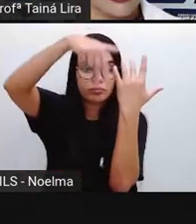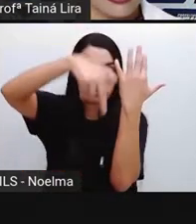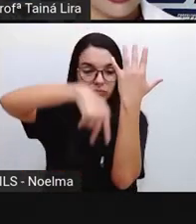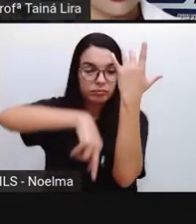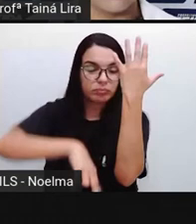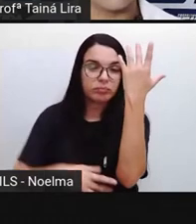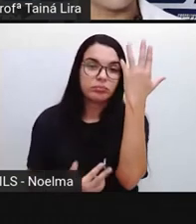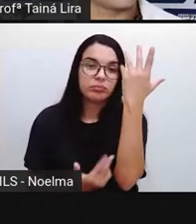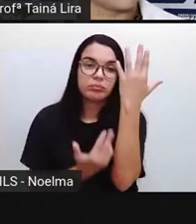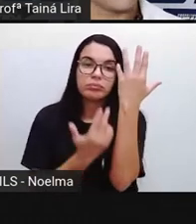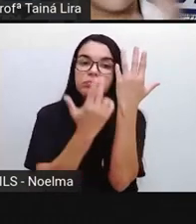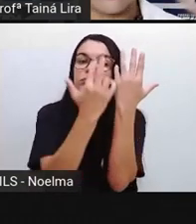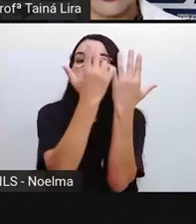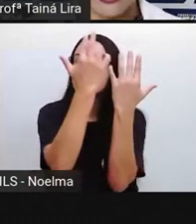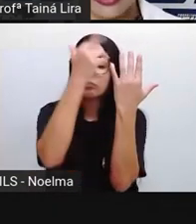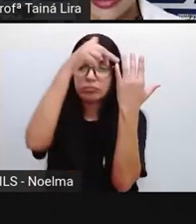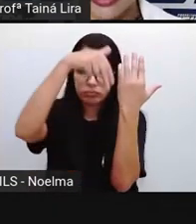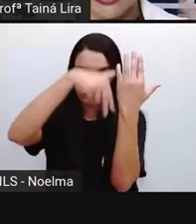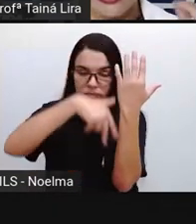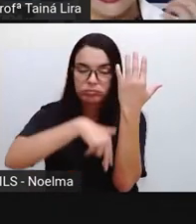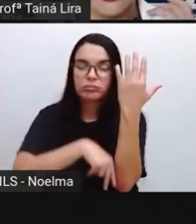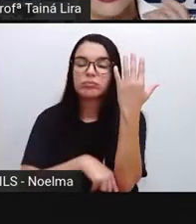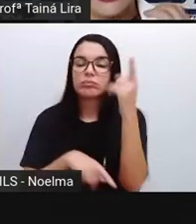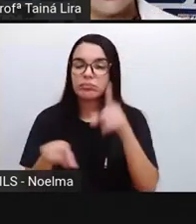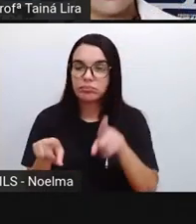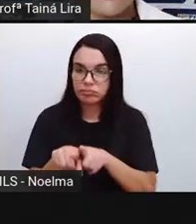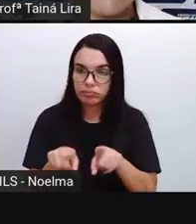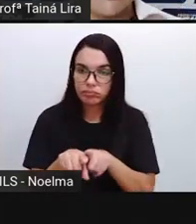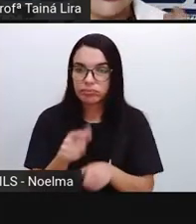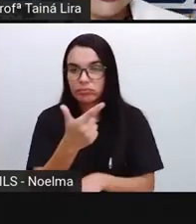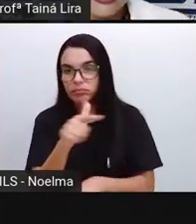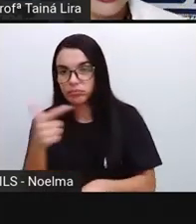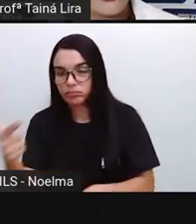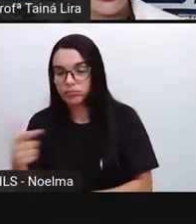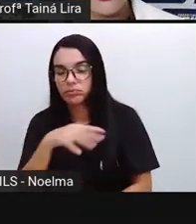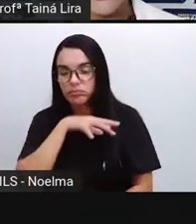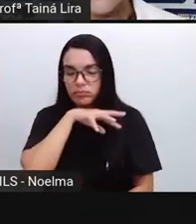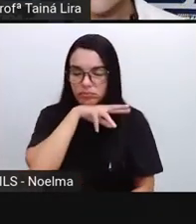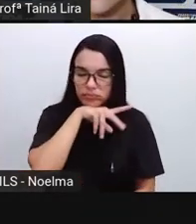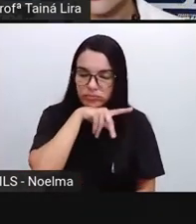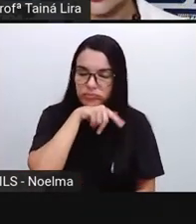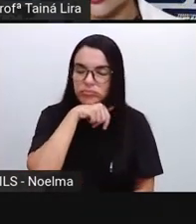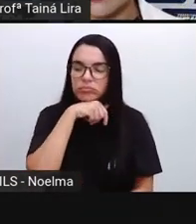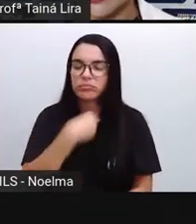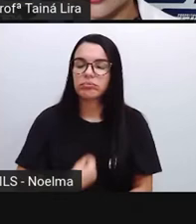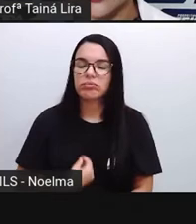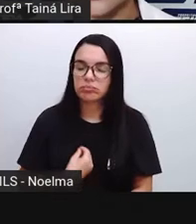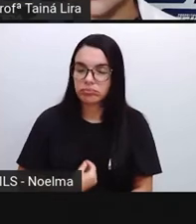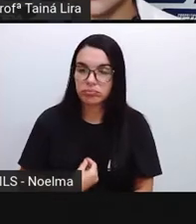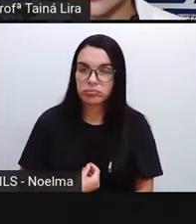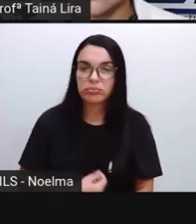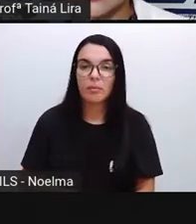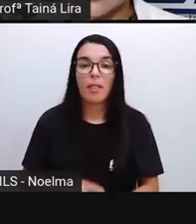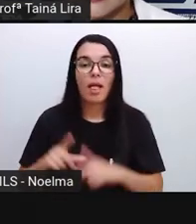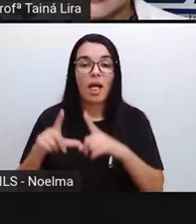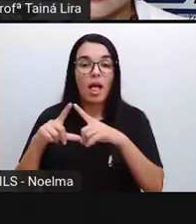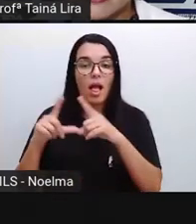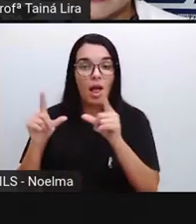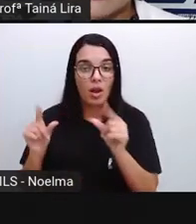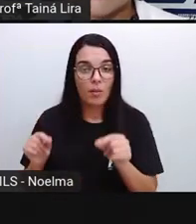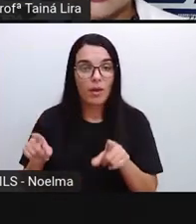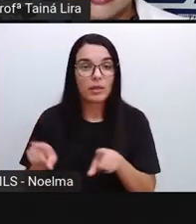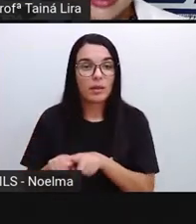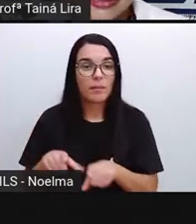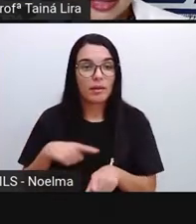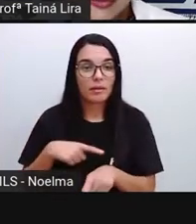seres humanos, de outros seres vivos. Então, o Sol é importantíssimo. E a Lua, pró? A Lua também tem